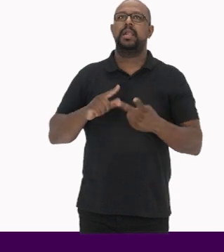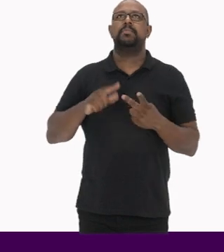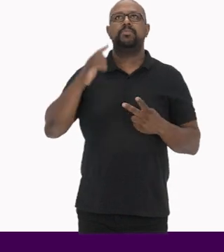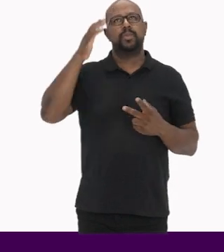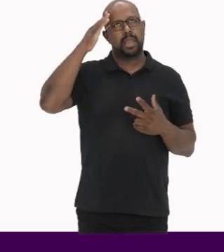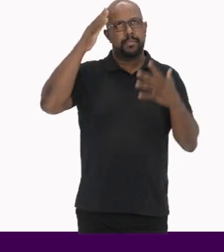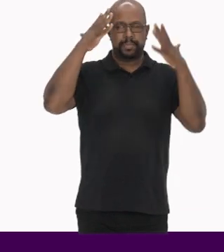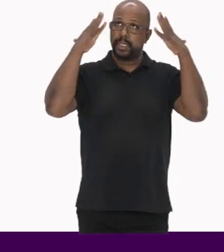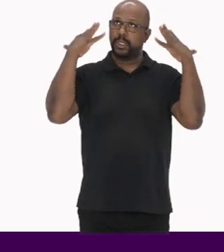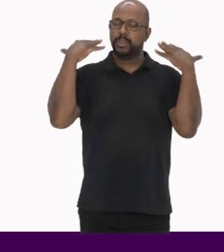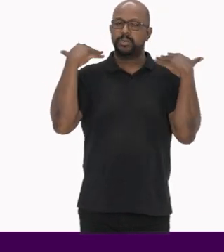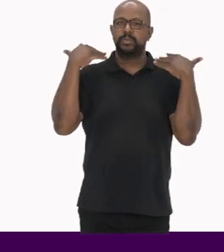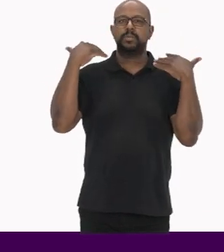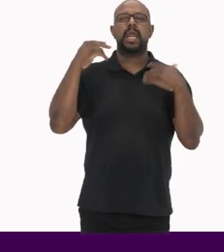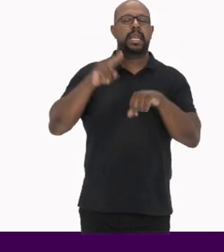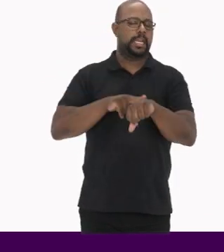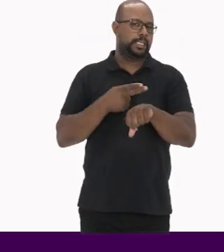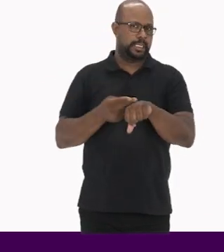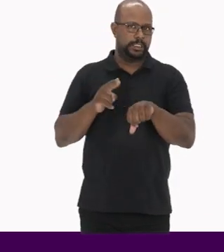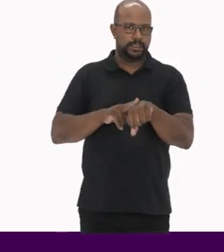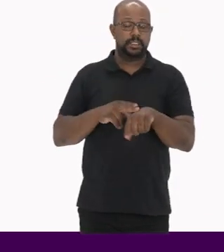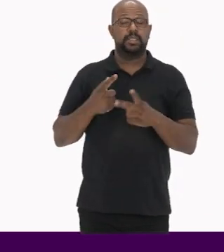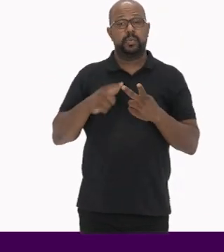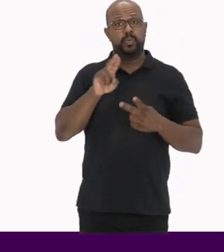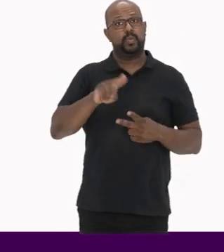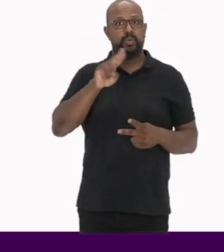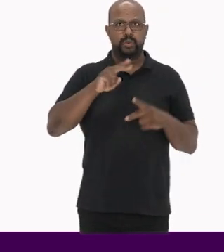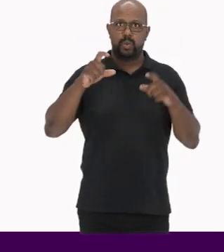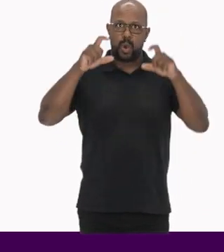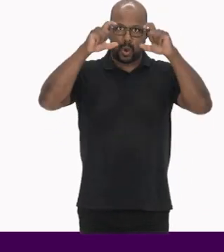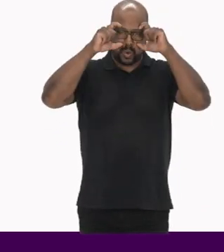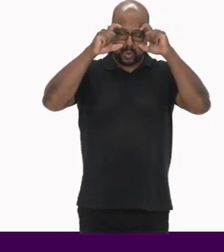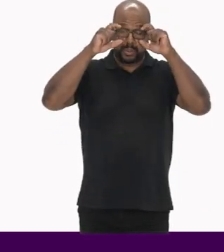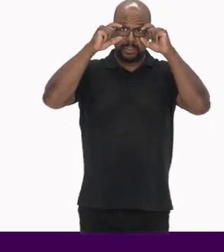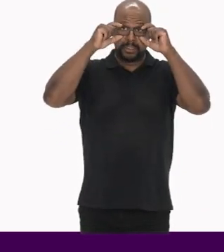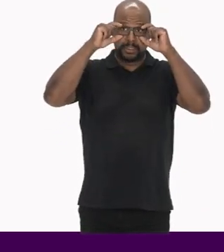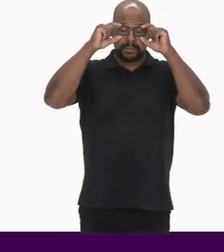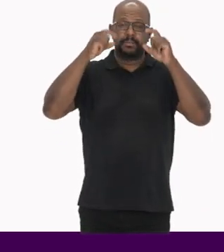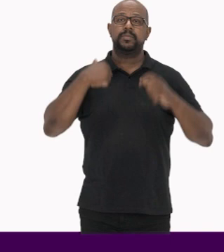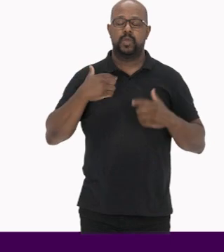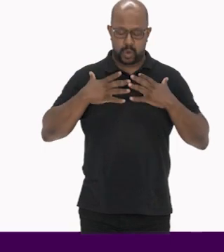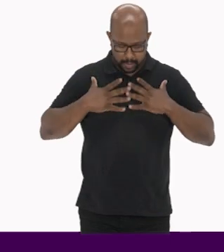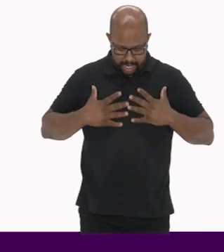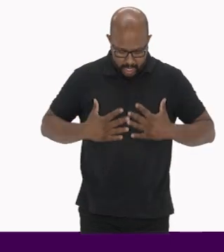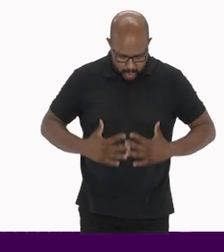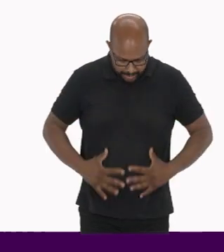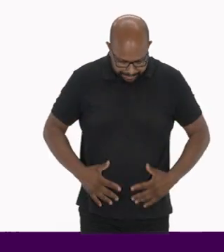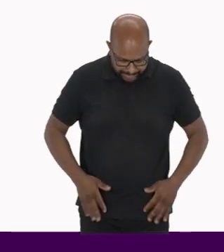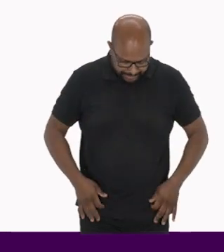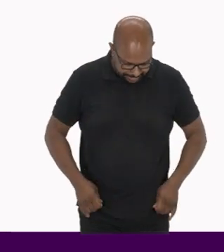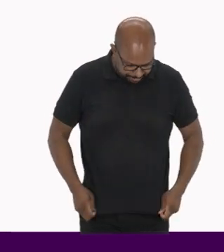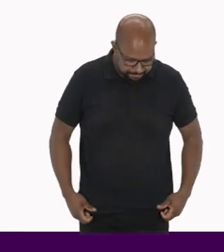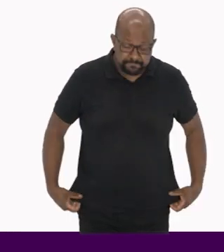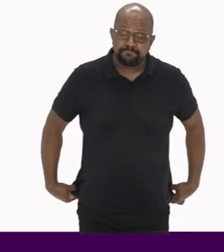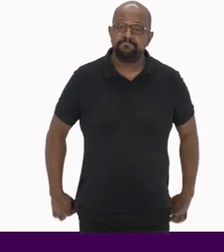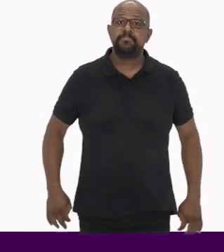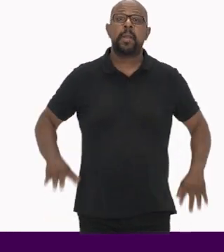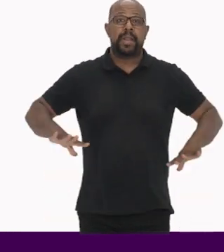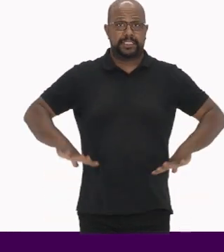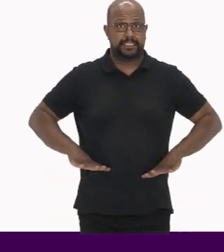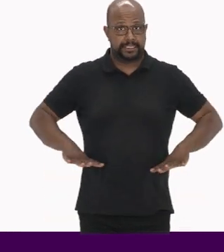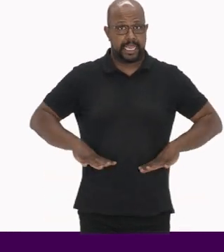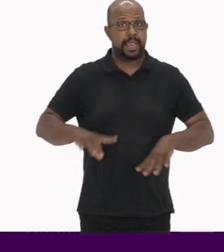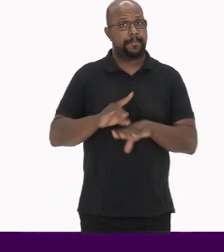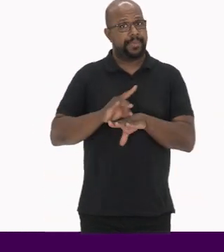cabelo é castanho, eu uso óculos Estou com uma roupa, uma